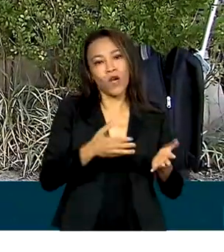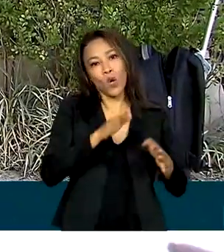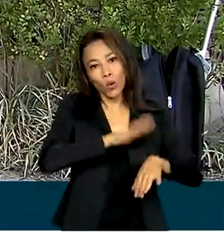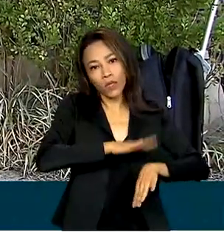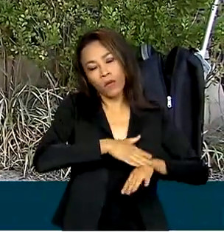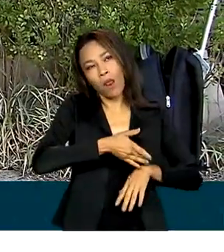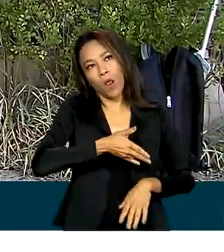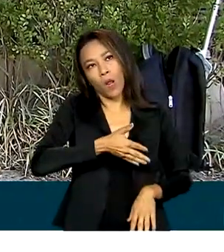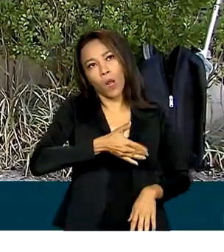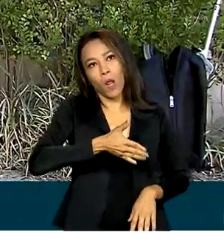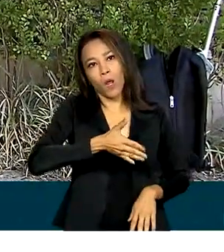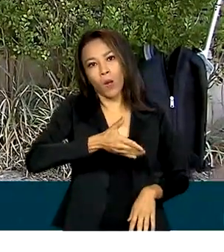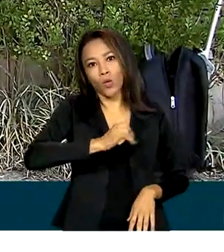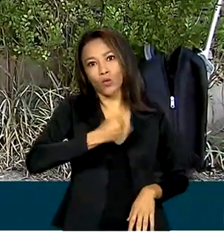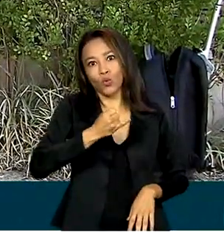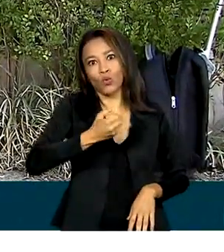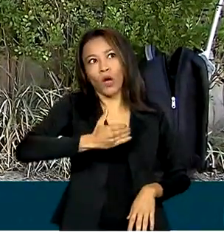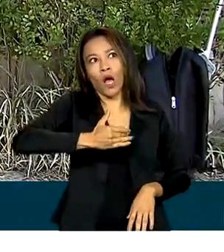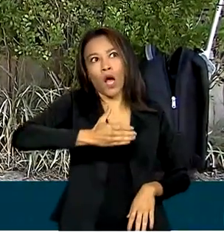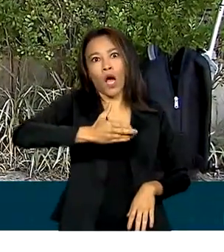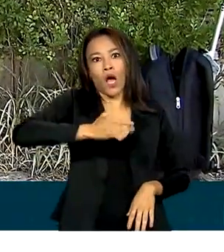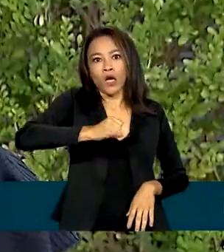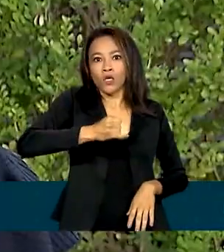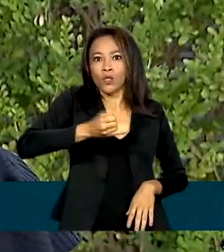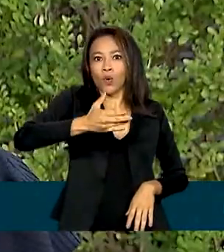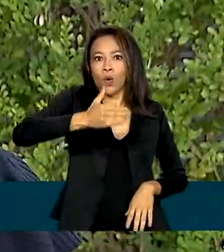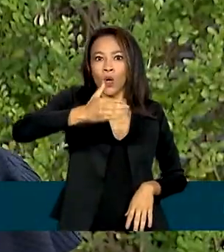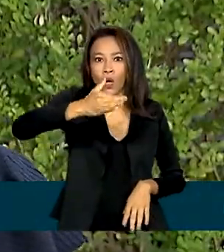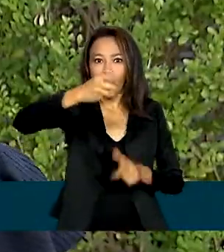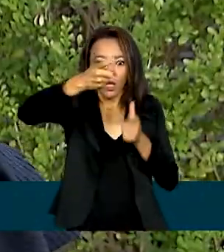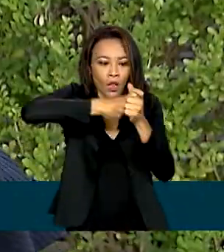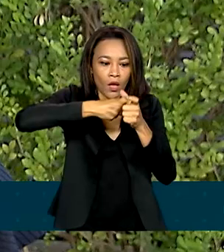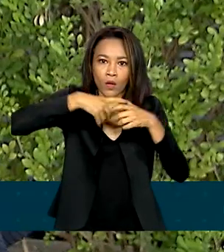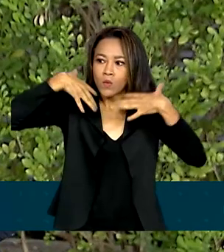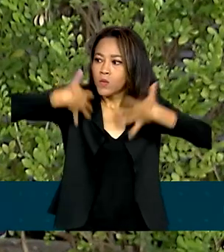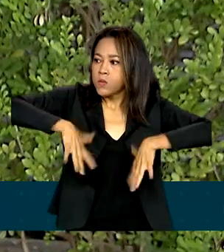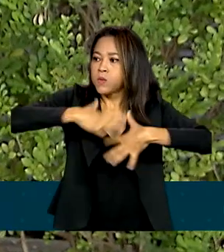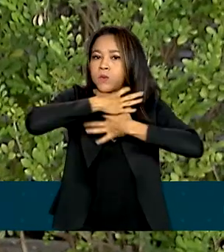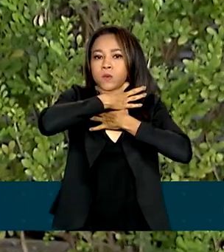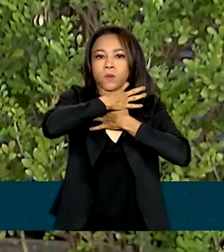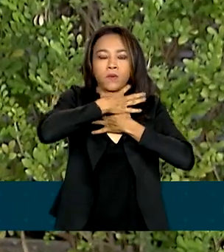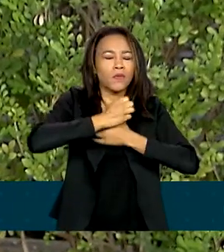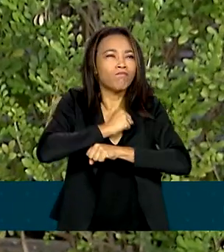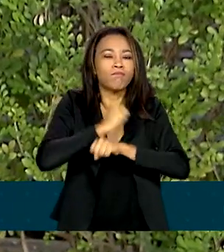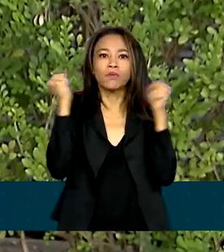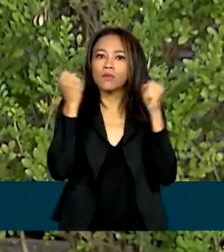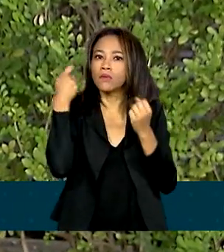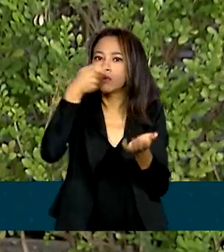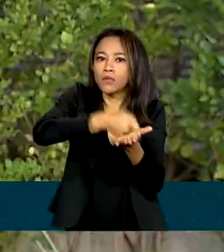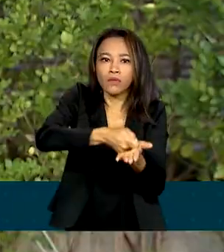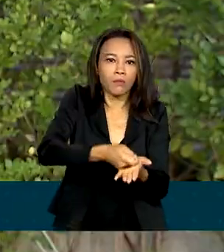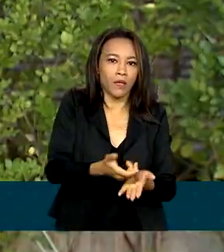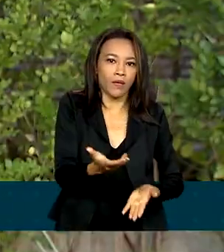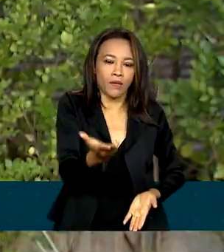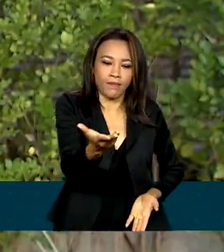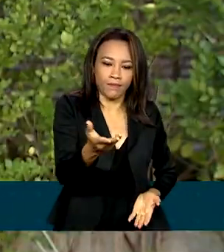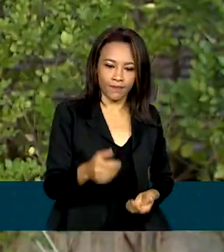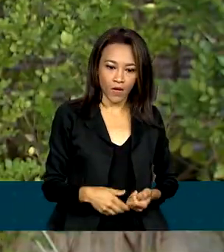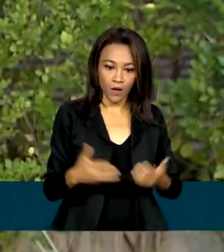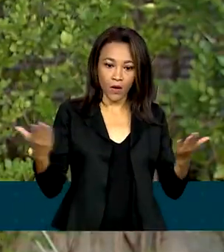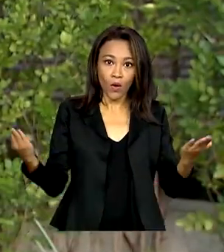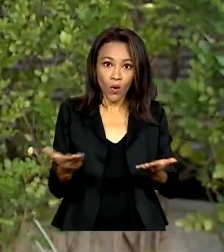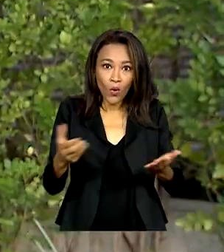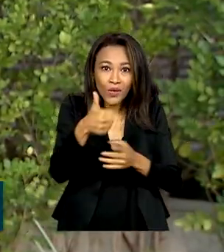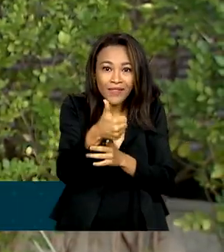passando e os juros altos, a dívida cresceu e chegou às alturas. Impossível de pagar. A dívida hoje